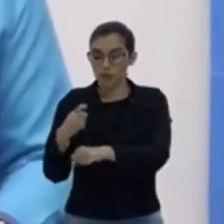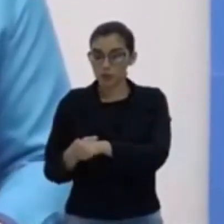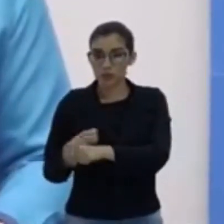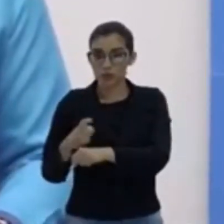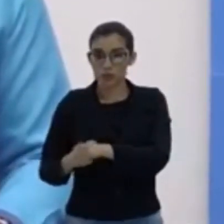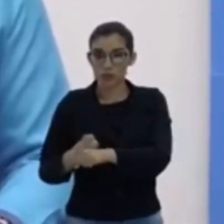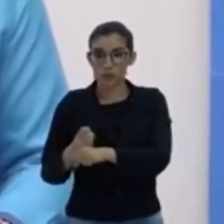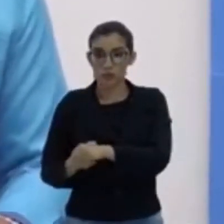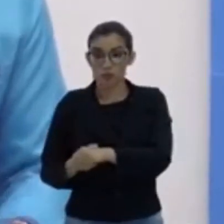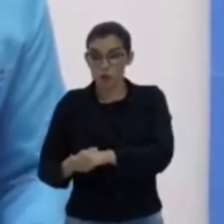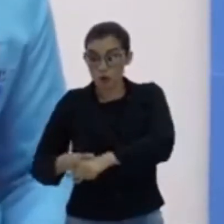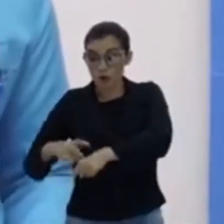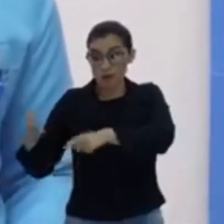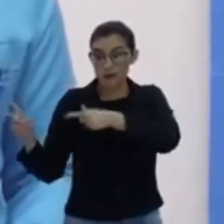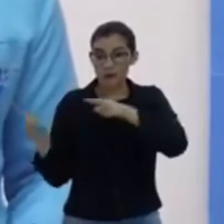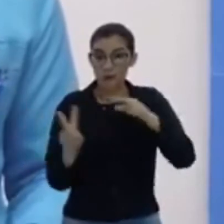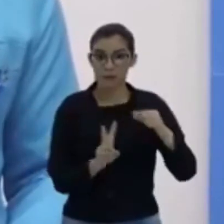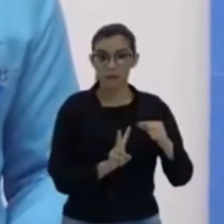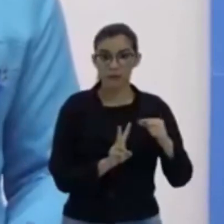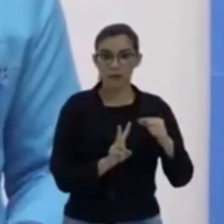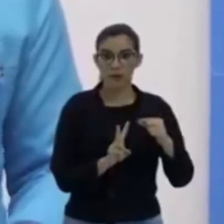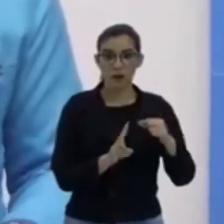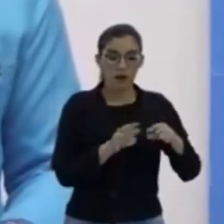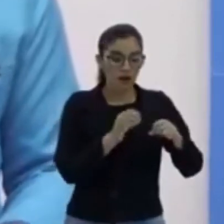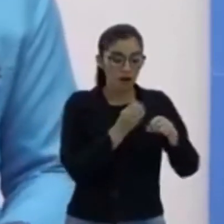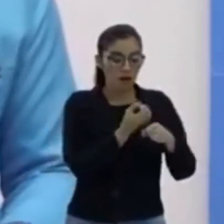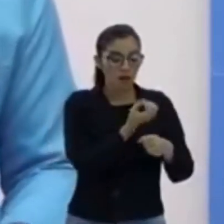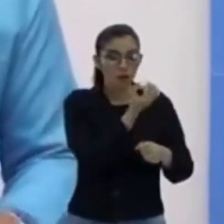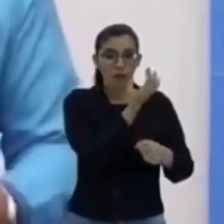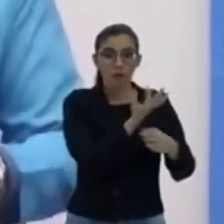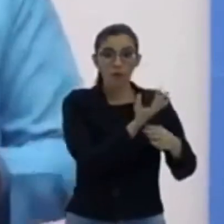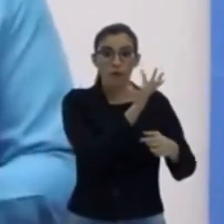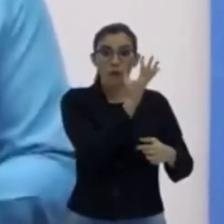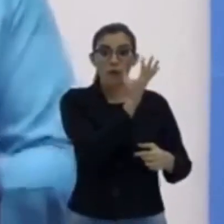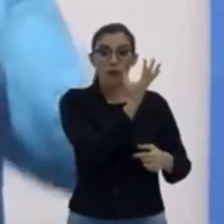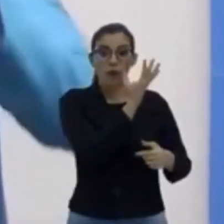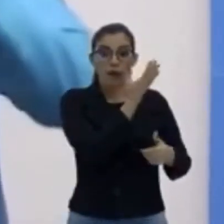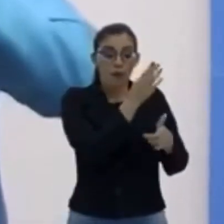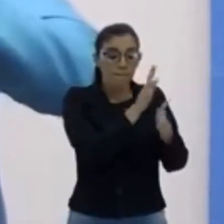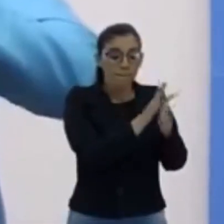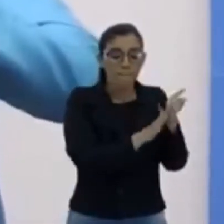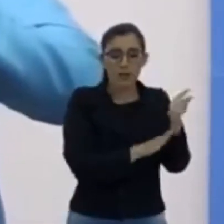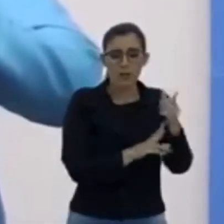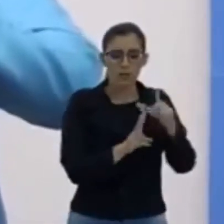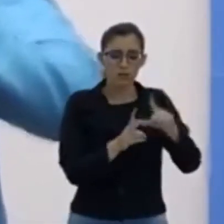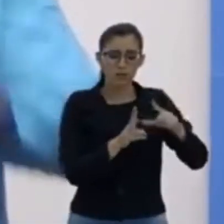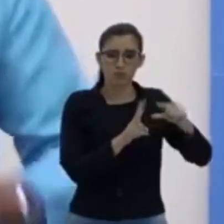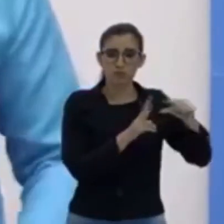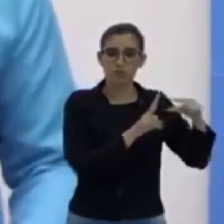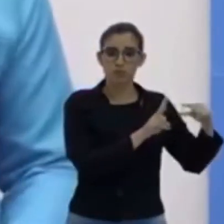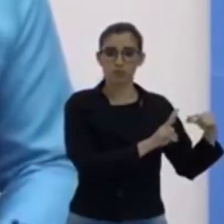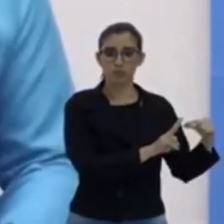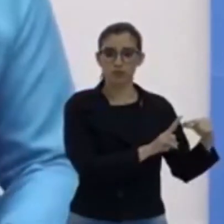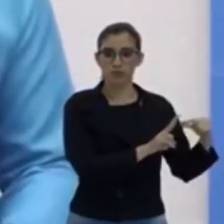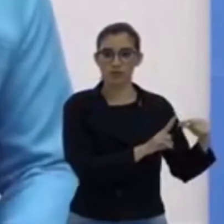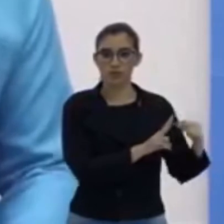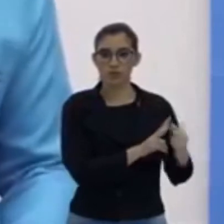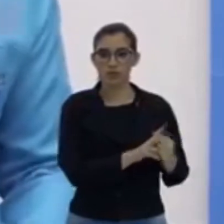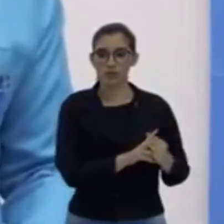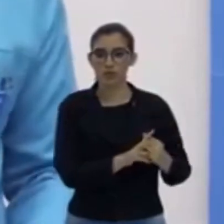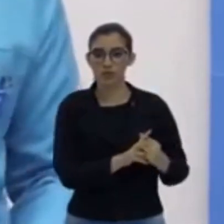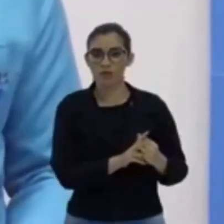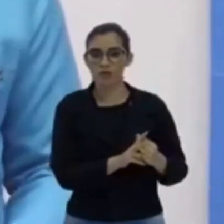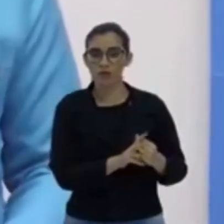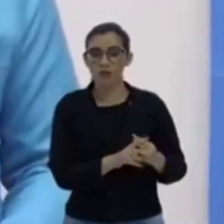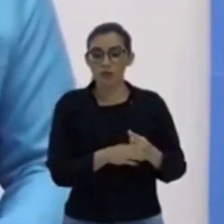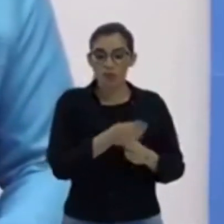é mais veloz. E no meio gasoso, ela possui a menor velocidade. Na onda eletromagnética, isso daqui